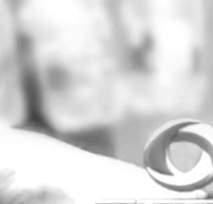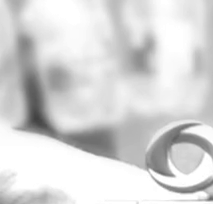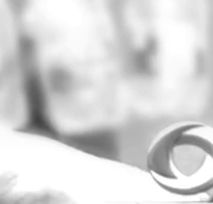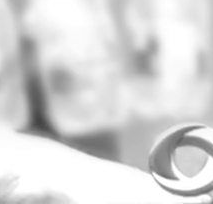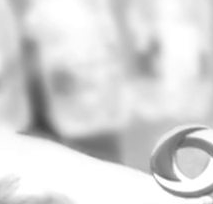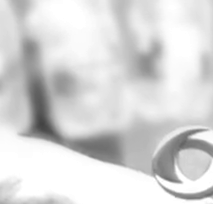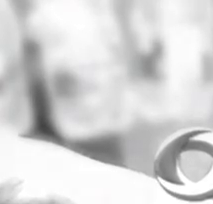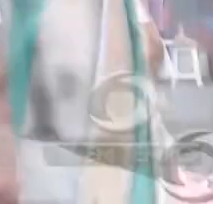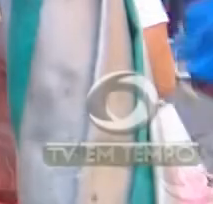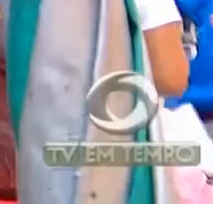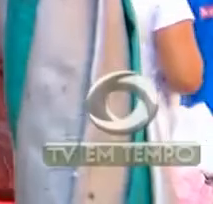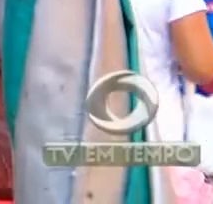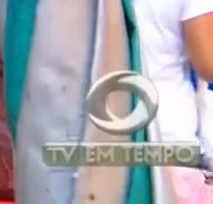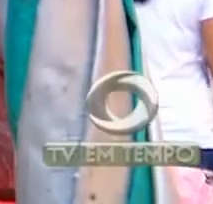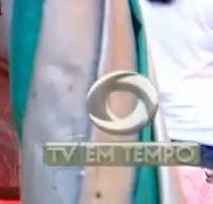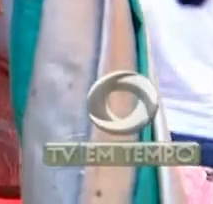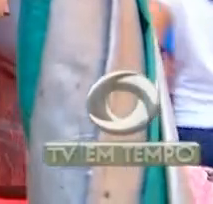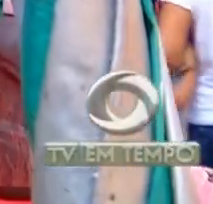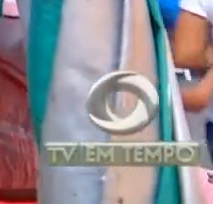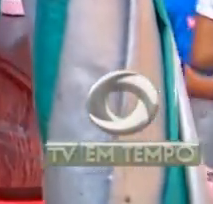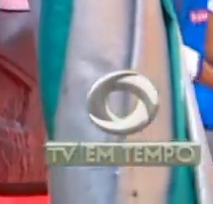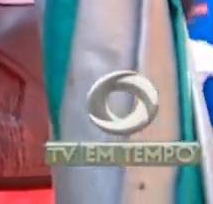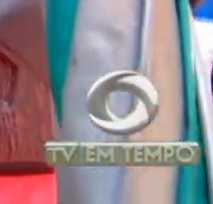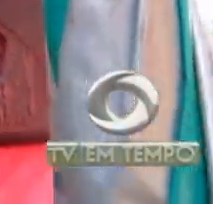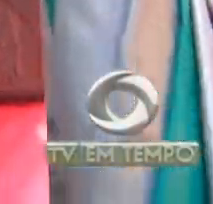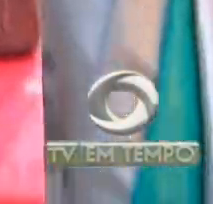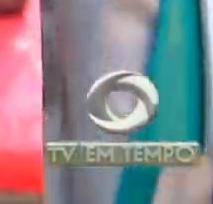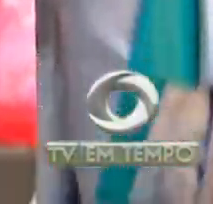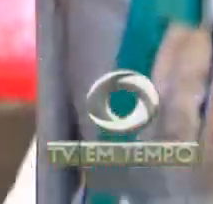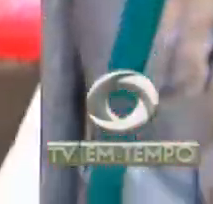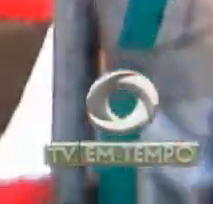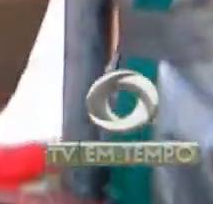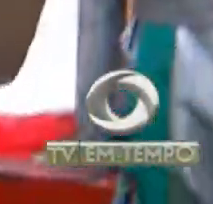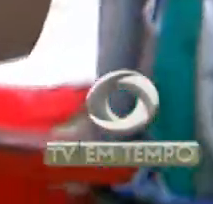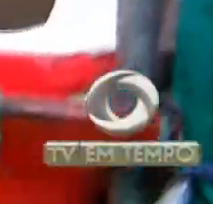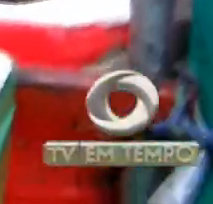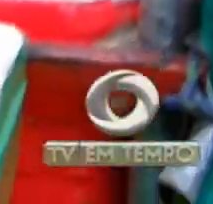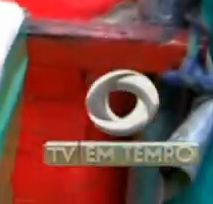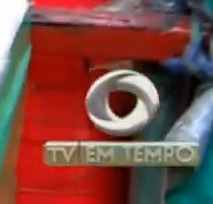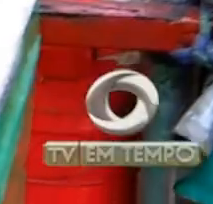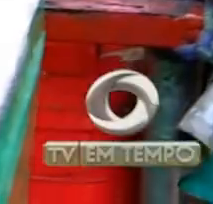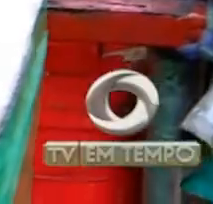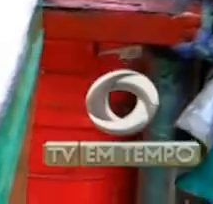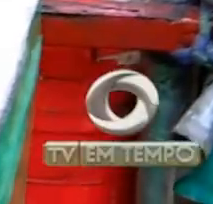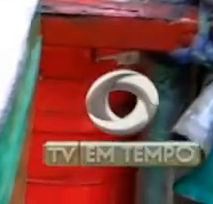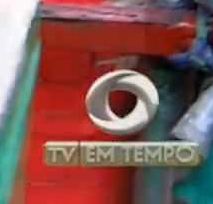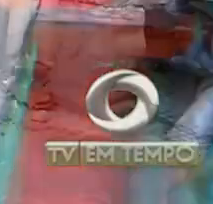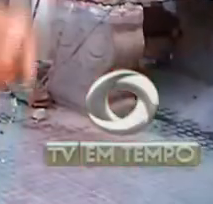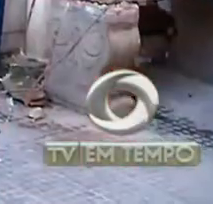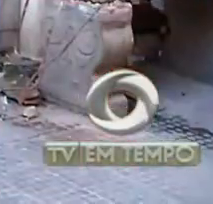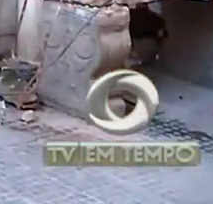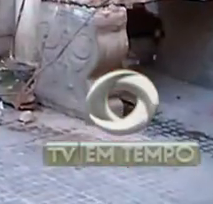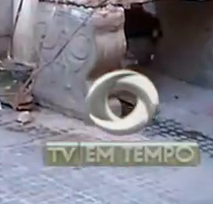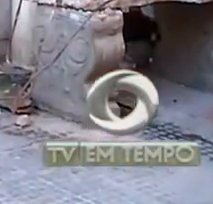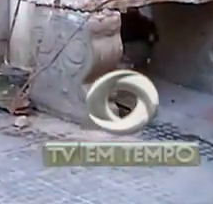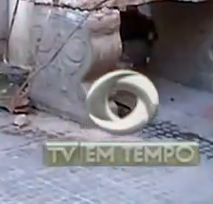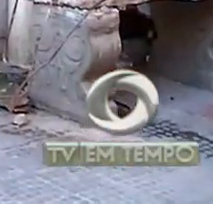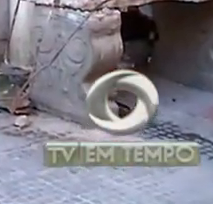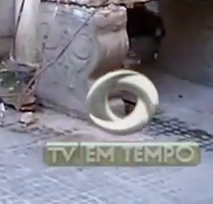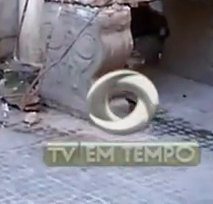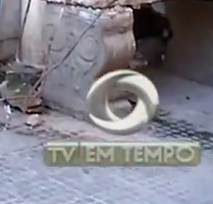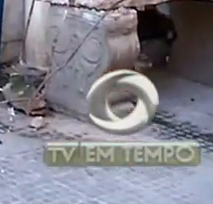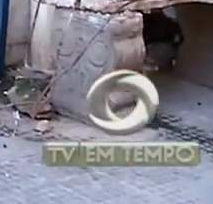anos. Demitido 20 anos atrás de uma empresa do Polo Industrial de Manaus. Hoje,